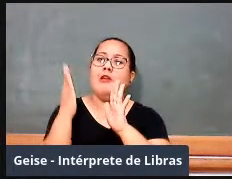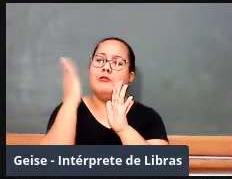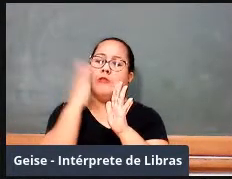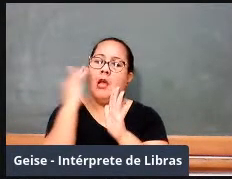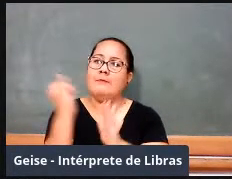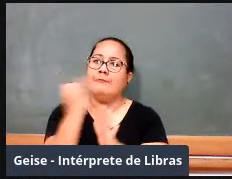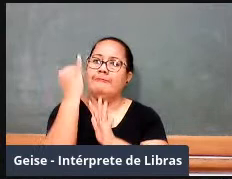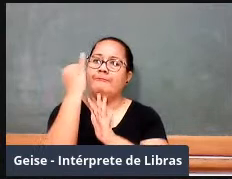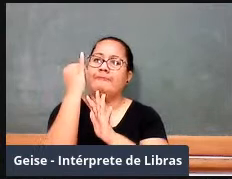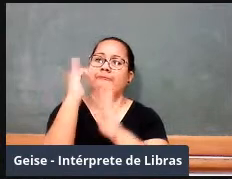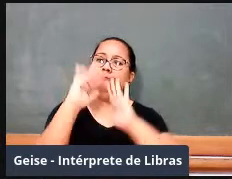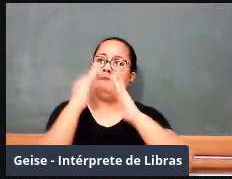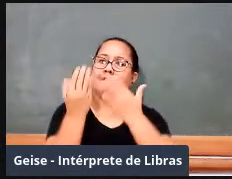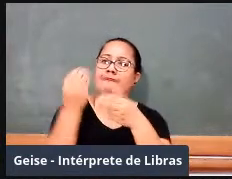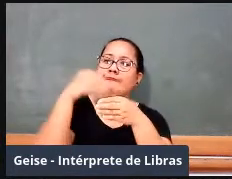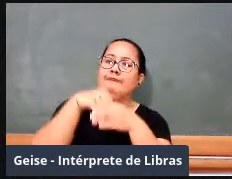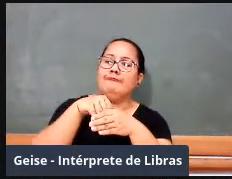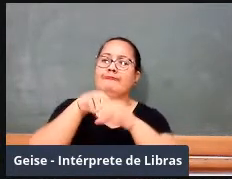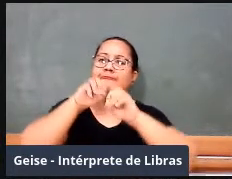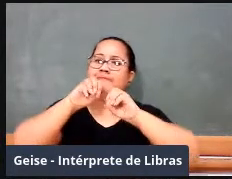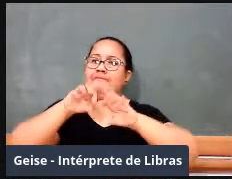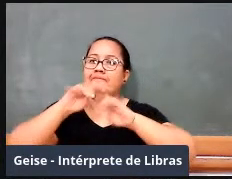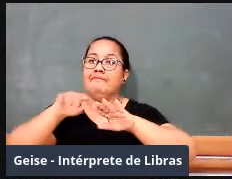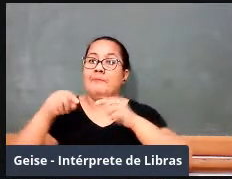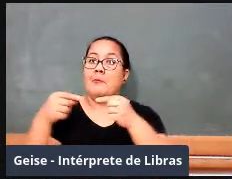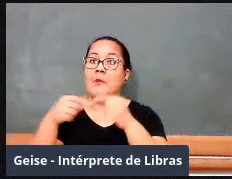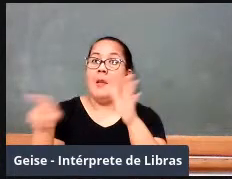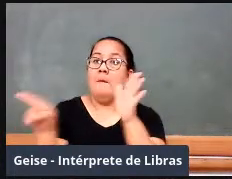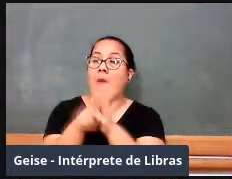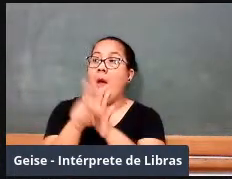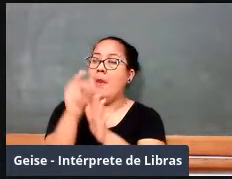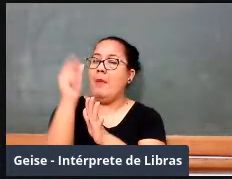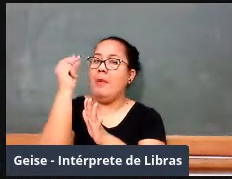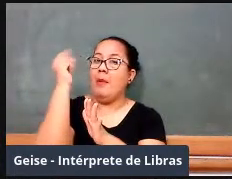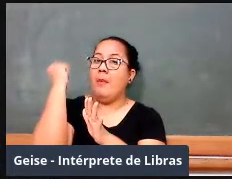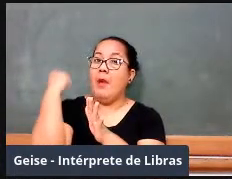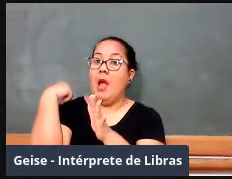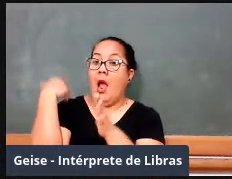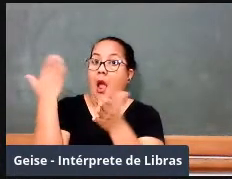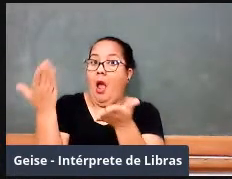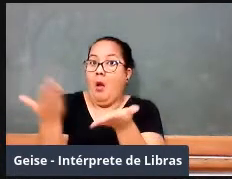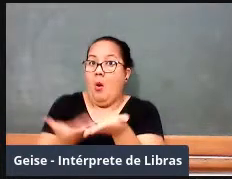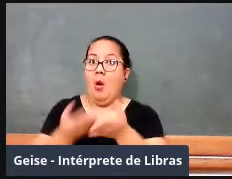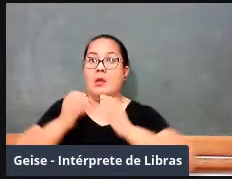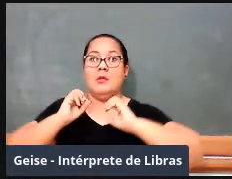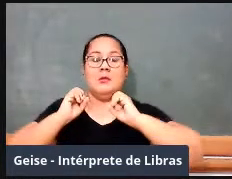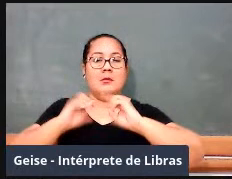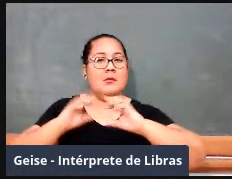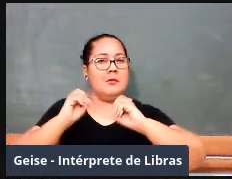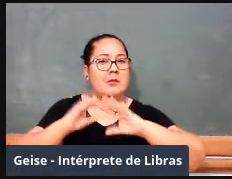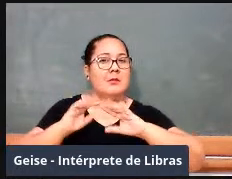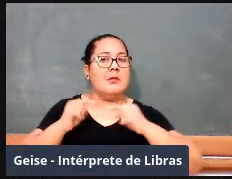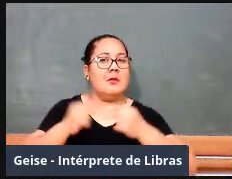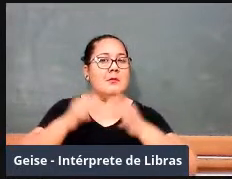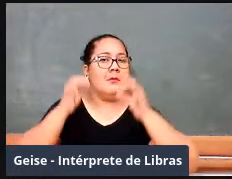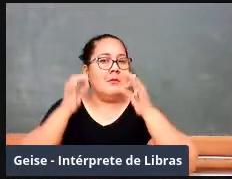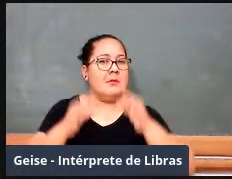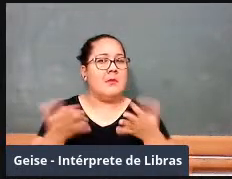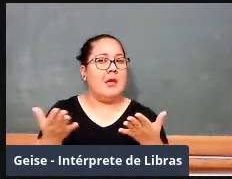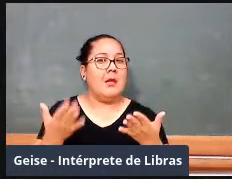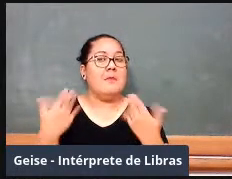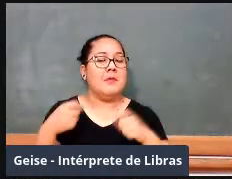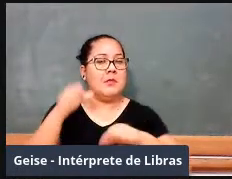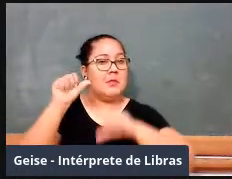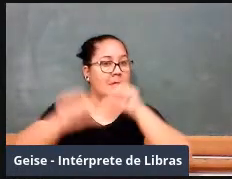ensinando na escola uma matemática que vem lá de três séculos antes de Cristo, com a geometria euclidiana, então tem que mudar essa